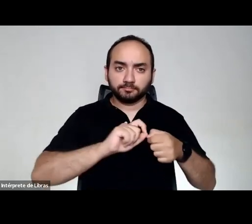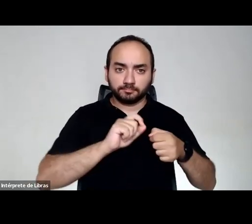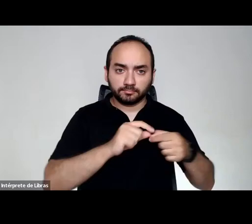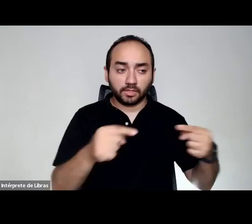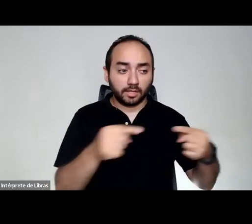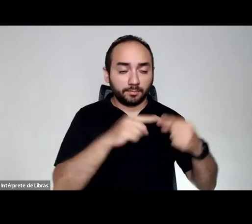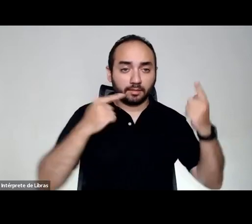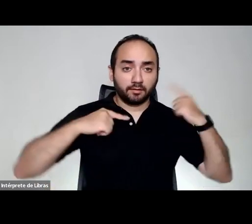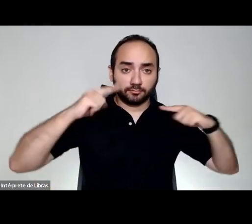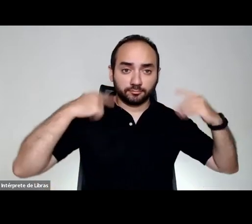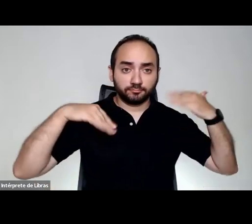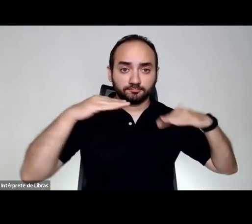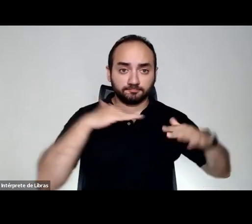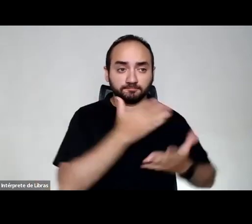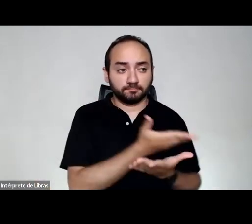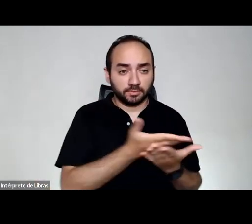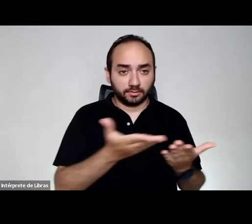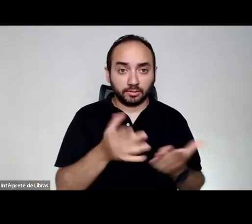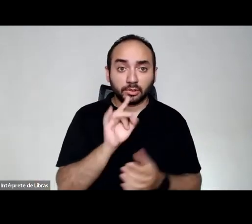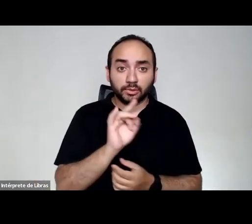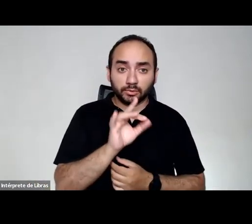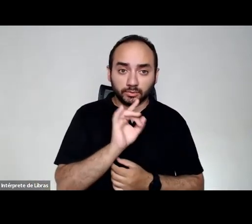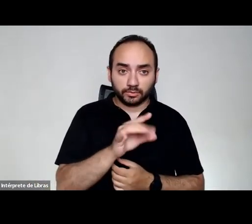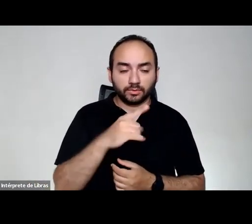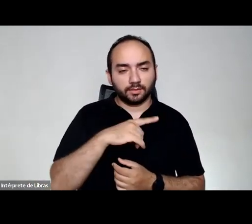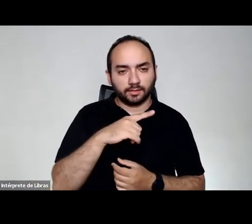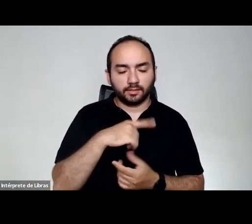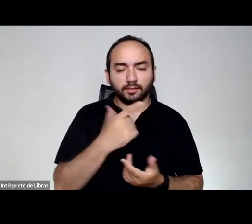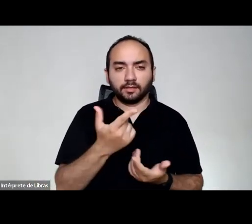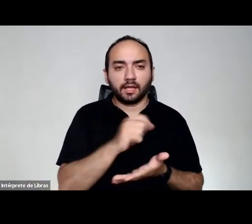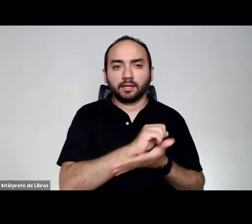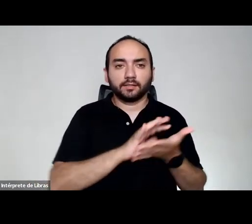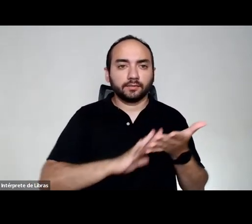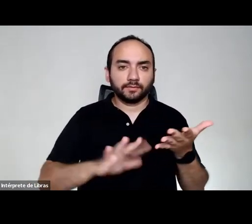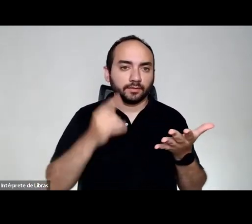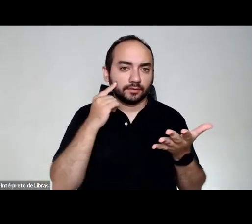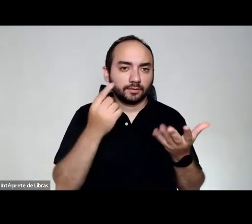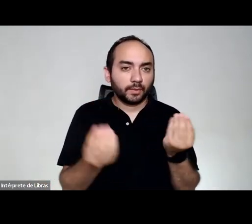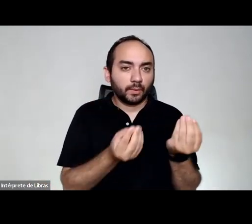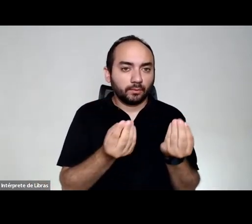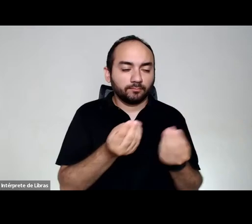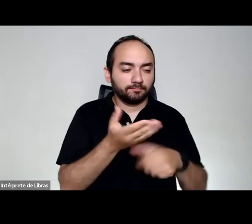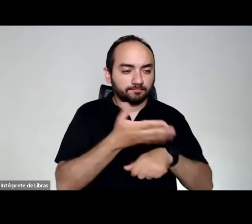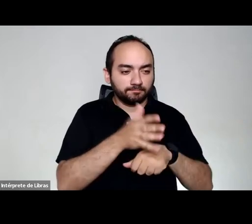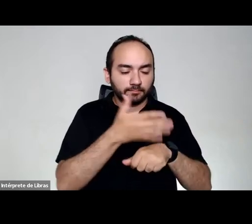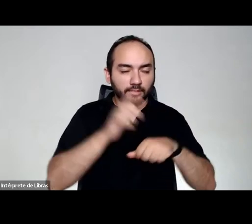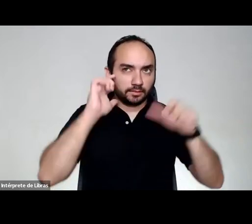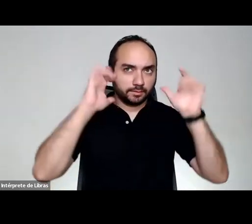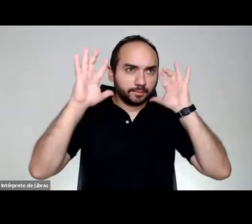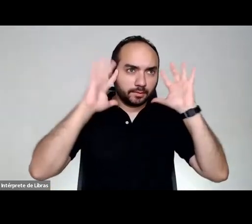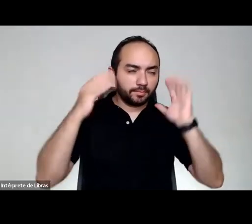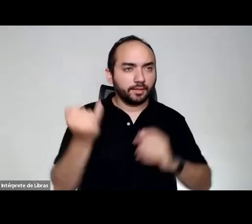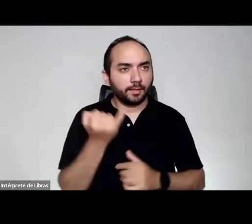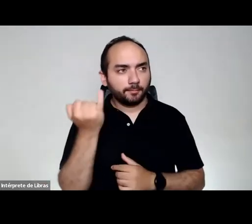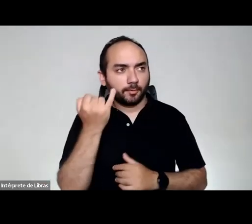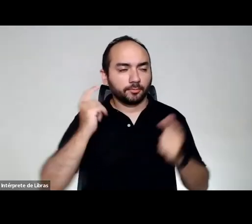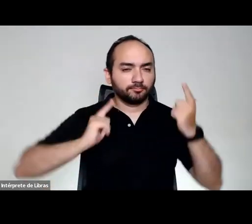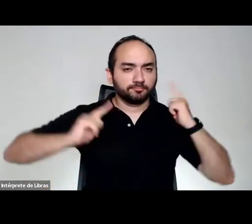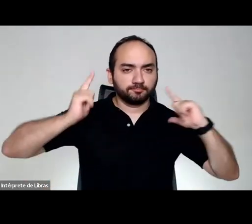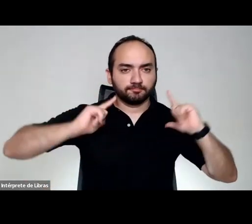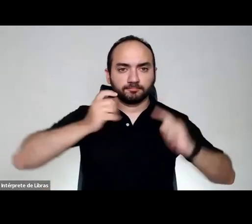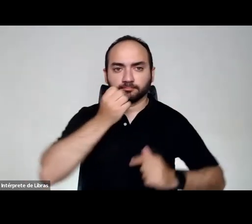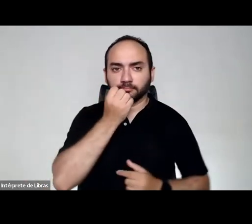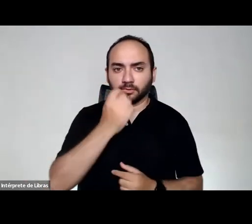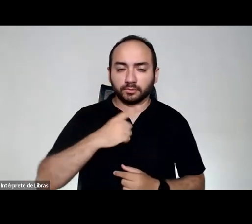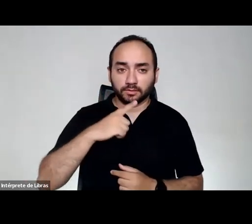ao lazer. Não só atividades que são importantíssimas, ligadas à reflexão da importância do lazer, e ao